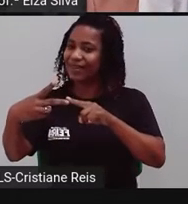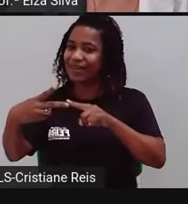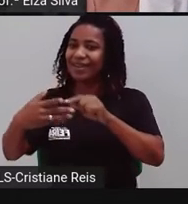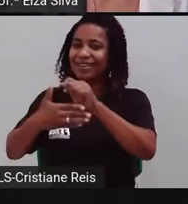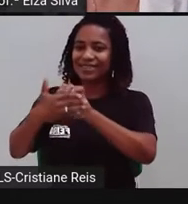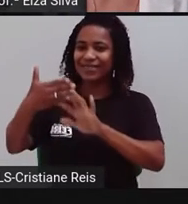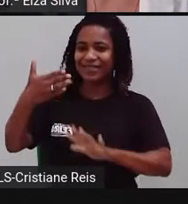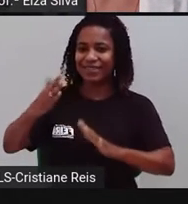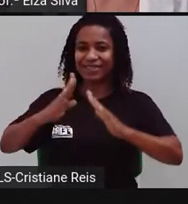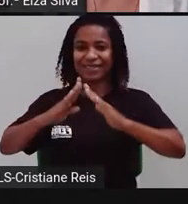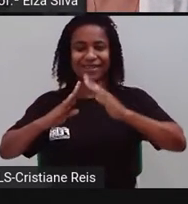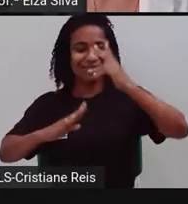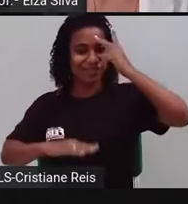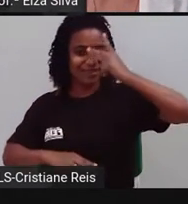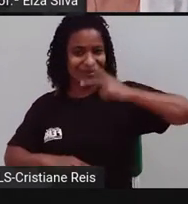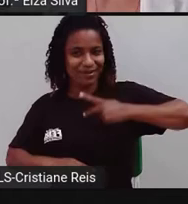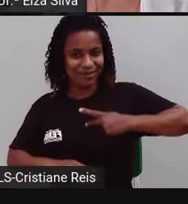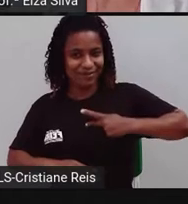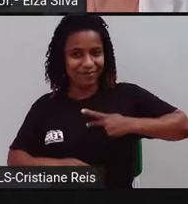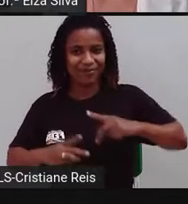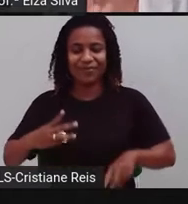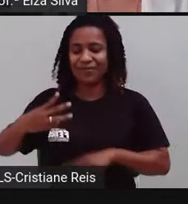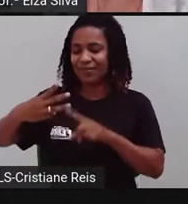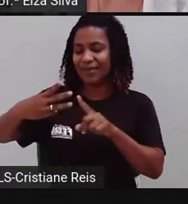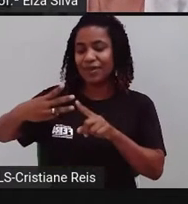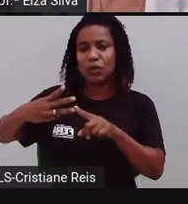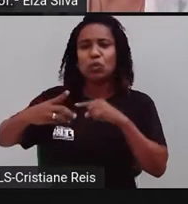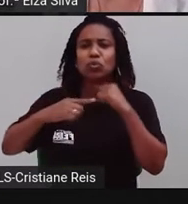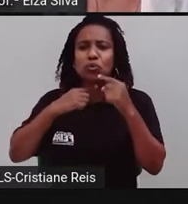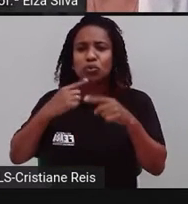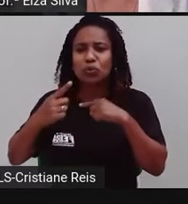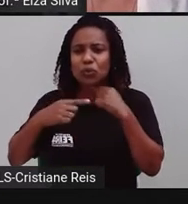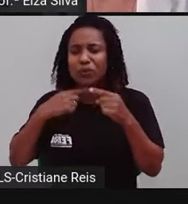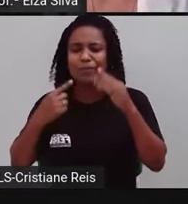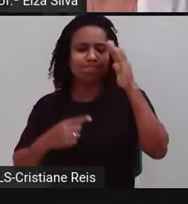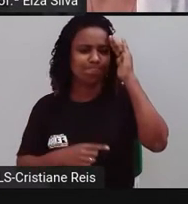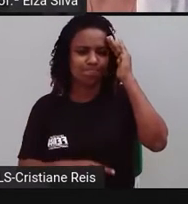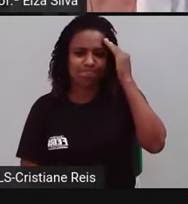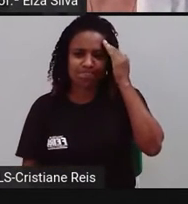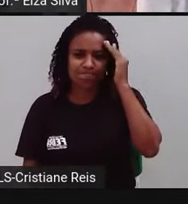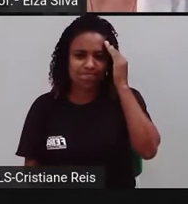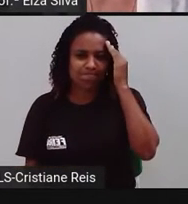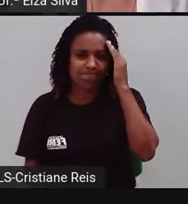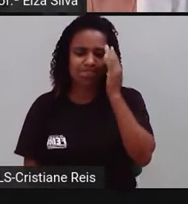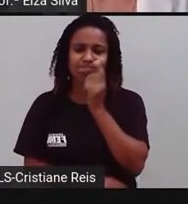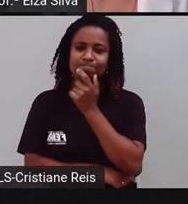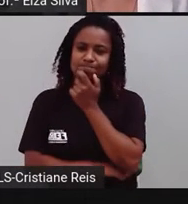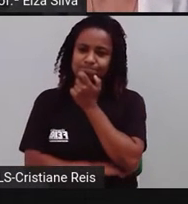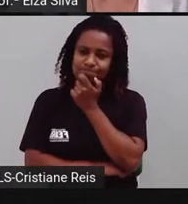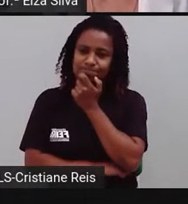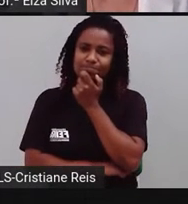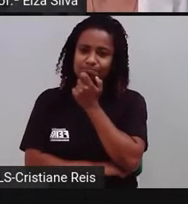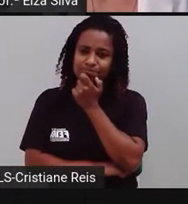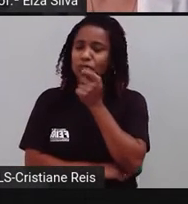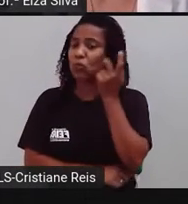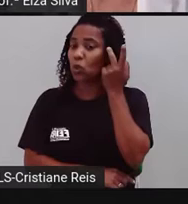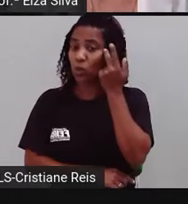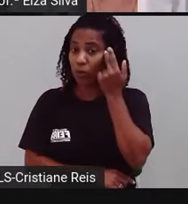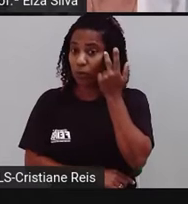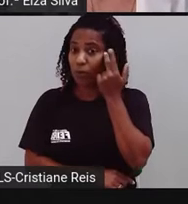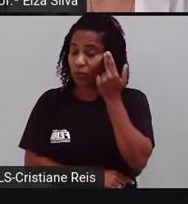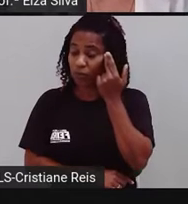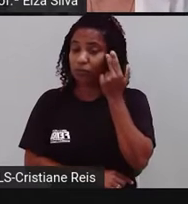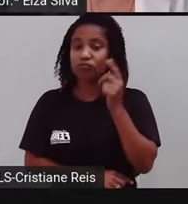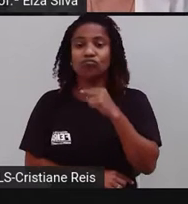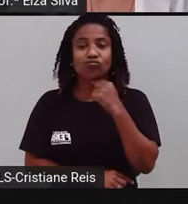a atividade de casa. Em doubts, são aquelas dúvidas que surgem durante a aula, que é muito natural do